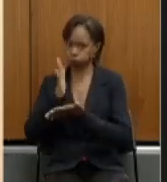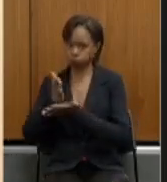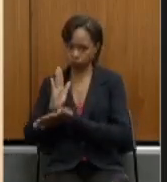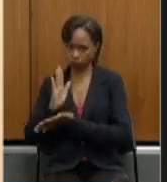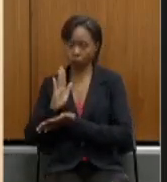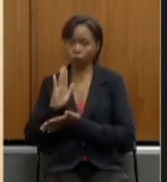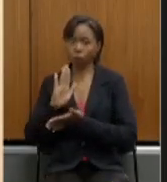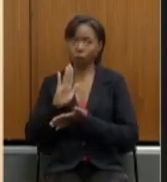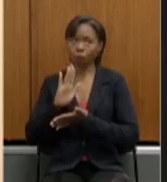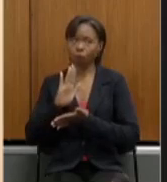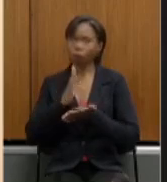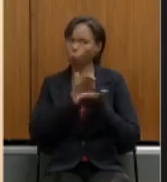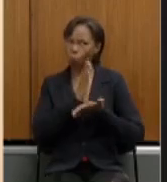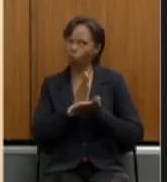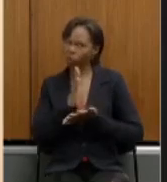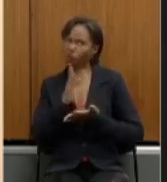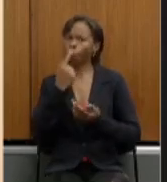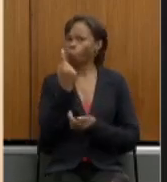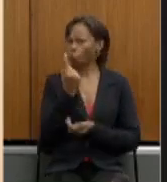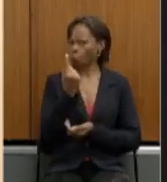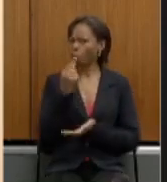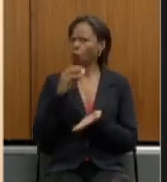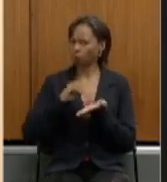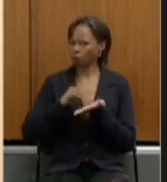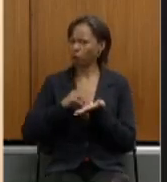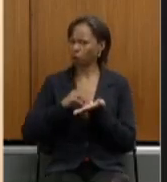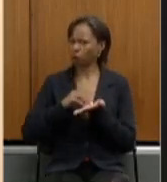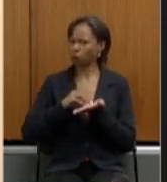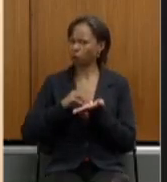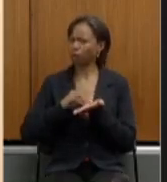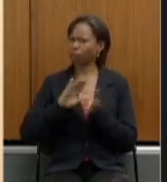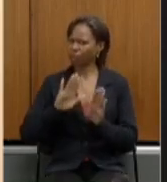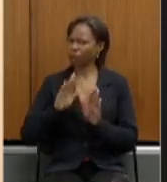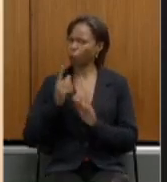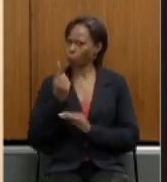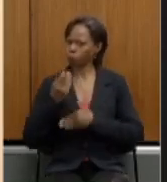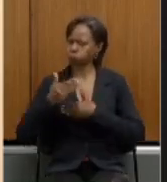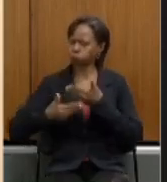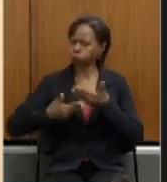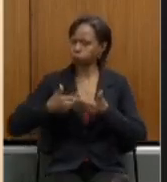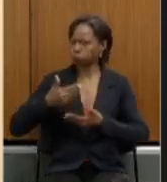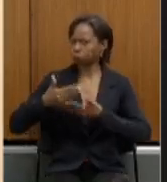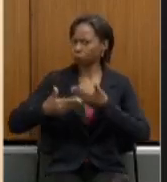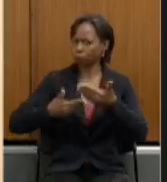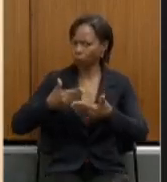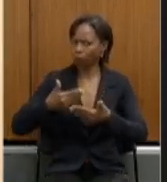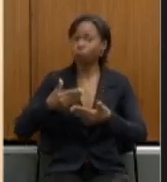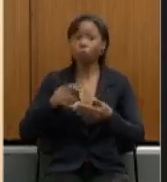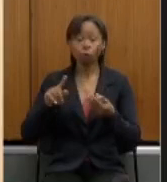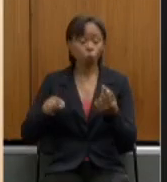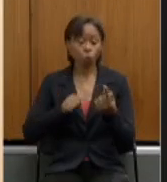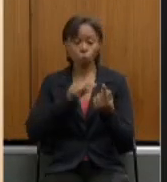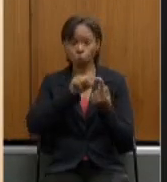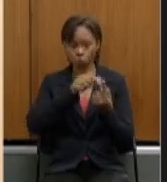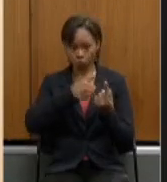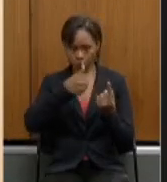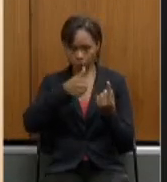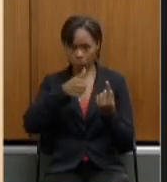ainda em tramitação o primeiro desses projetos e eles foram enviados